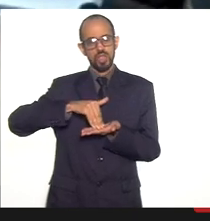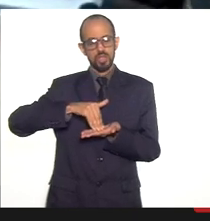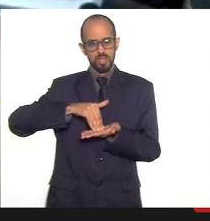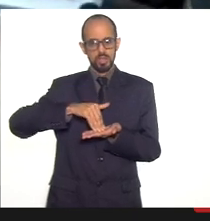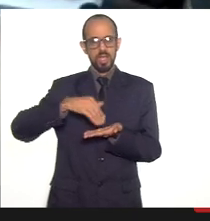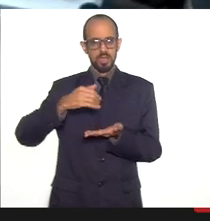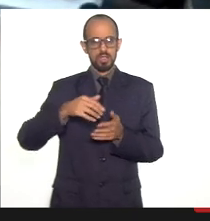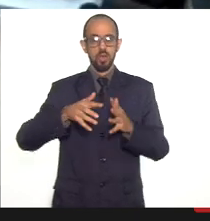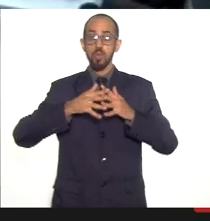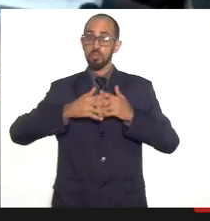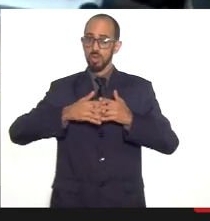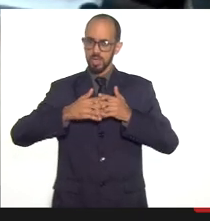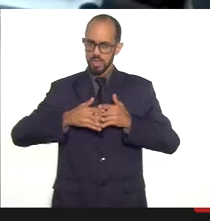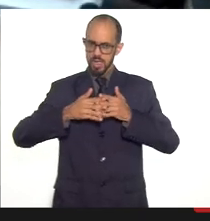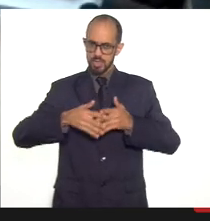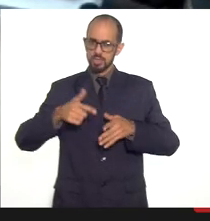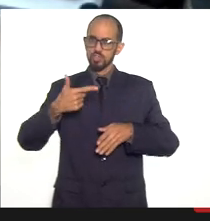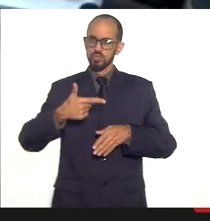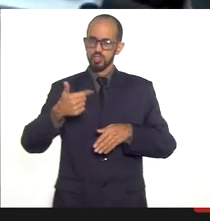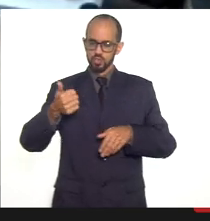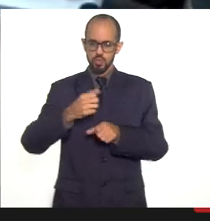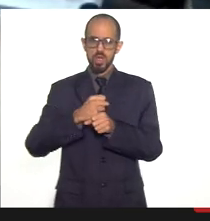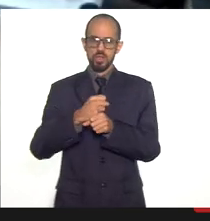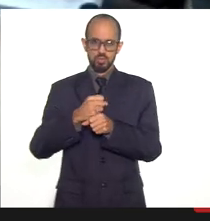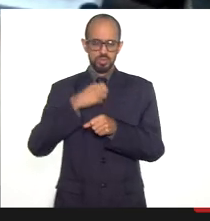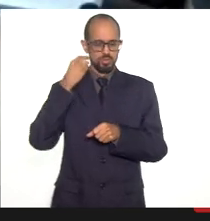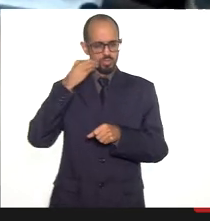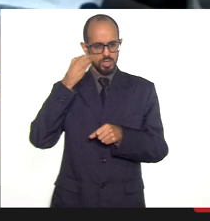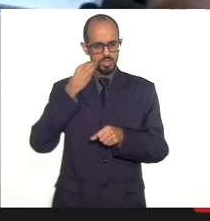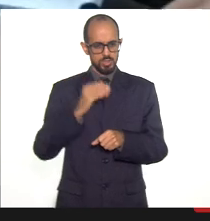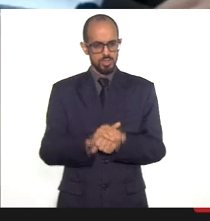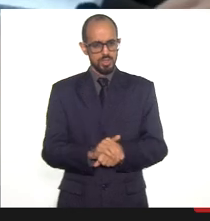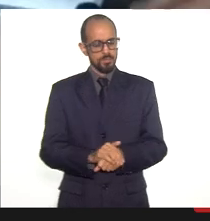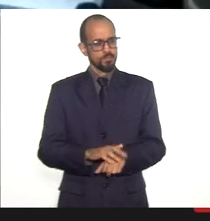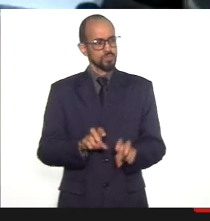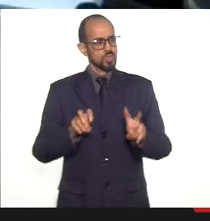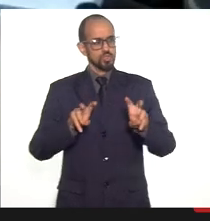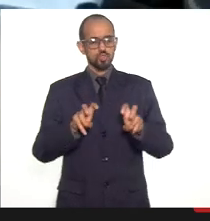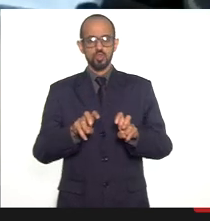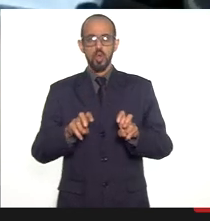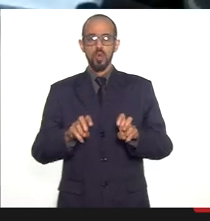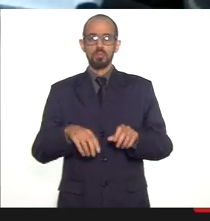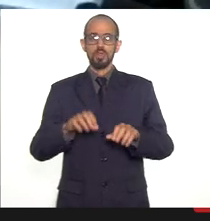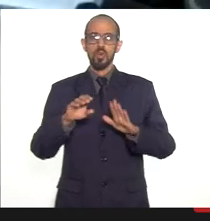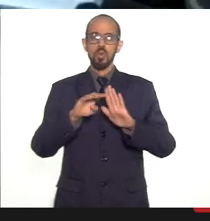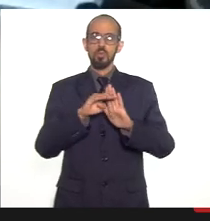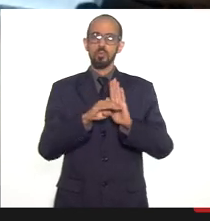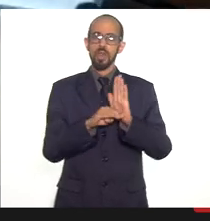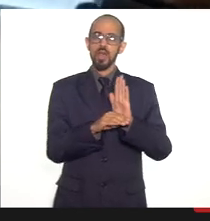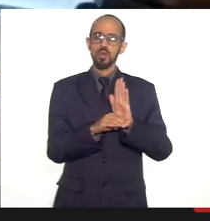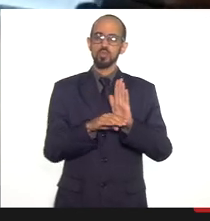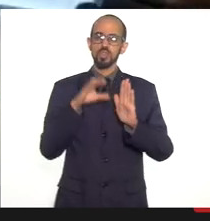anos de servidor da Secretaria de Saúde. No que de respeito ao plano de contingência de Covid,